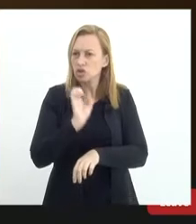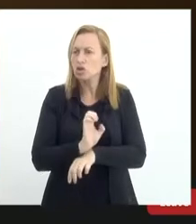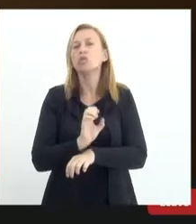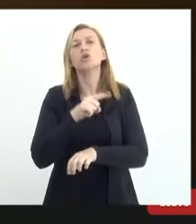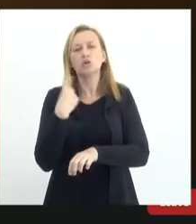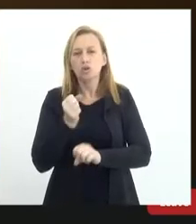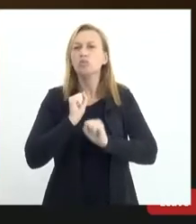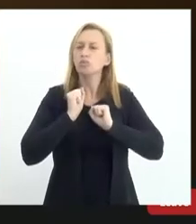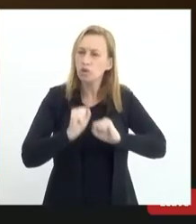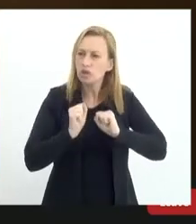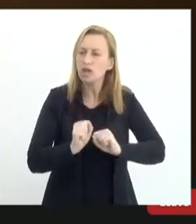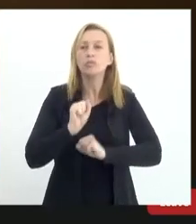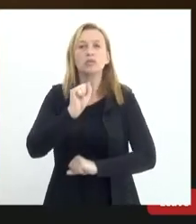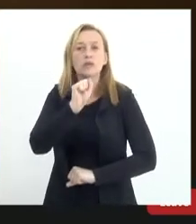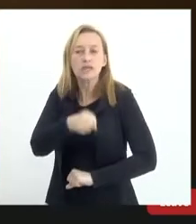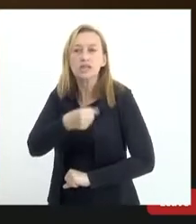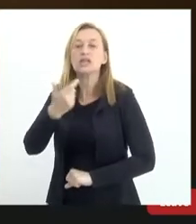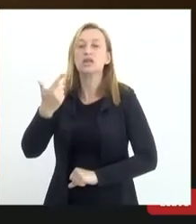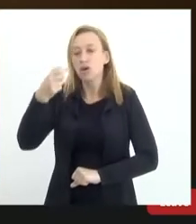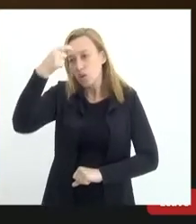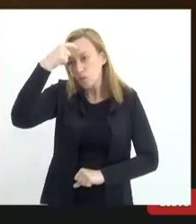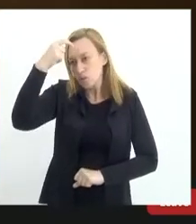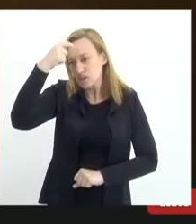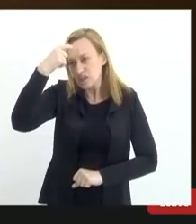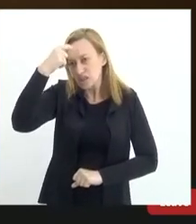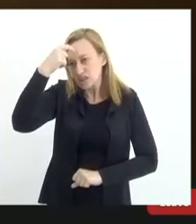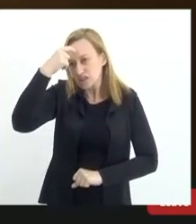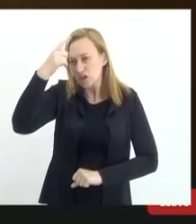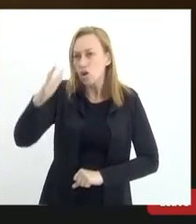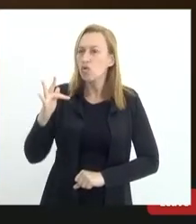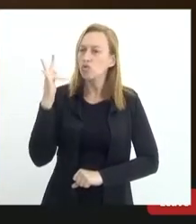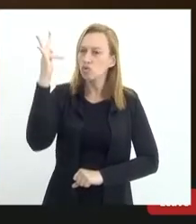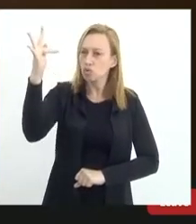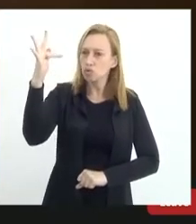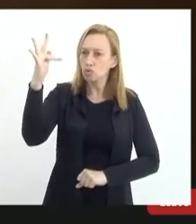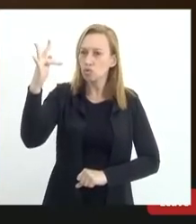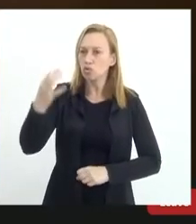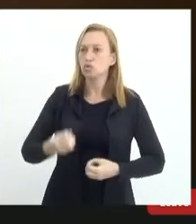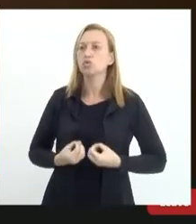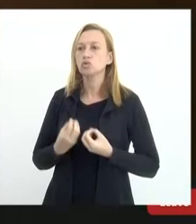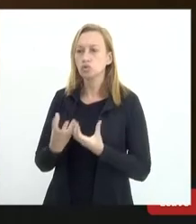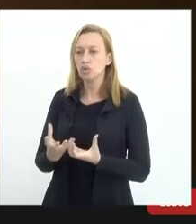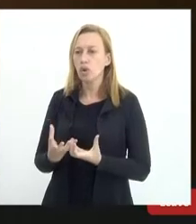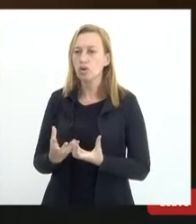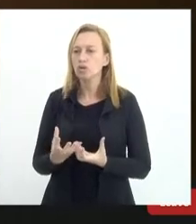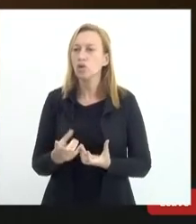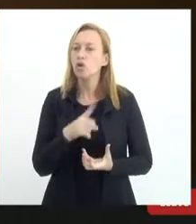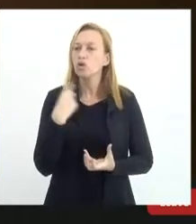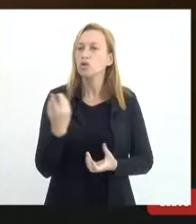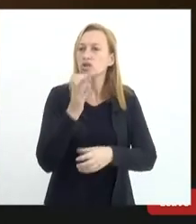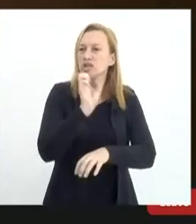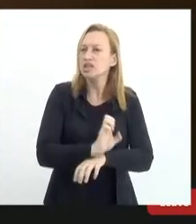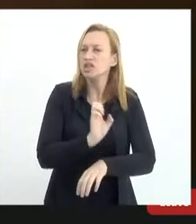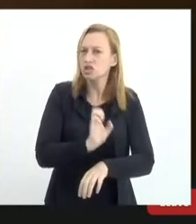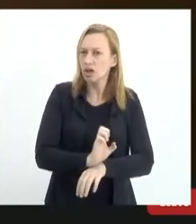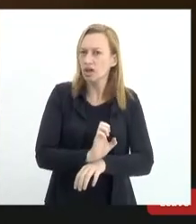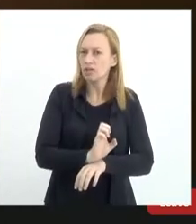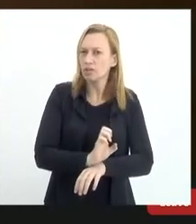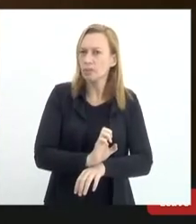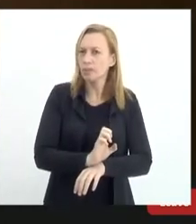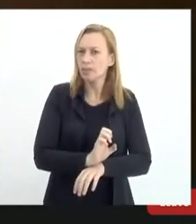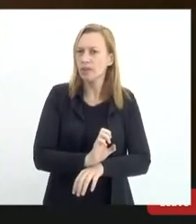podemos conscientizar os futuros doadores. O nosso estado ainda